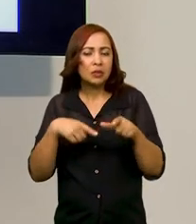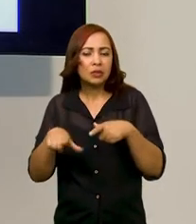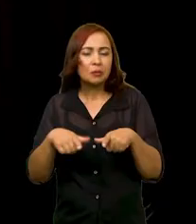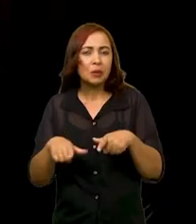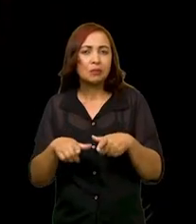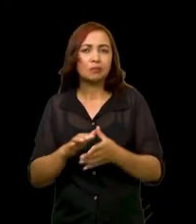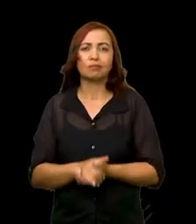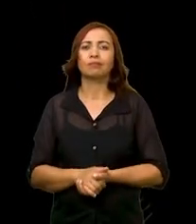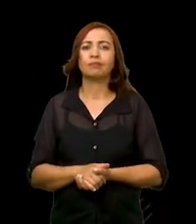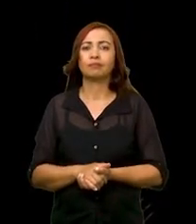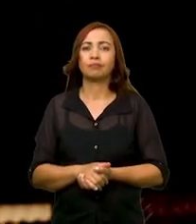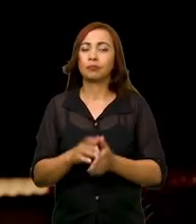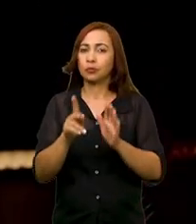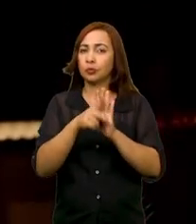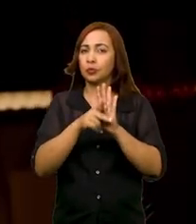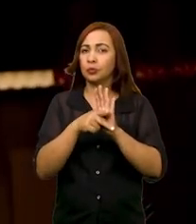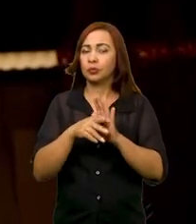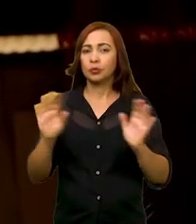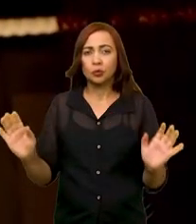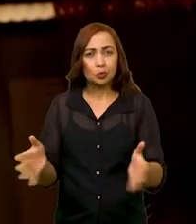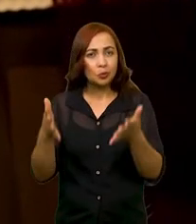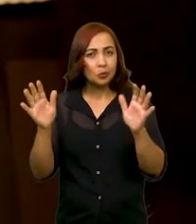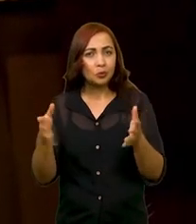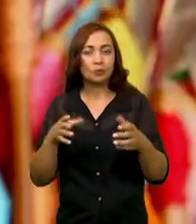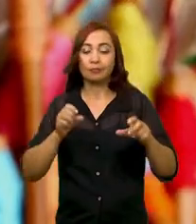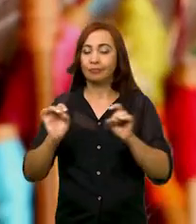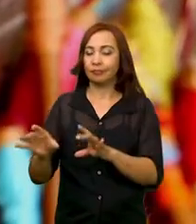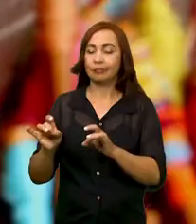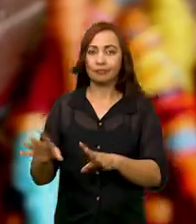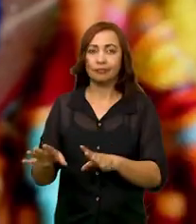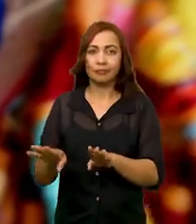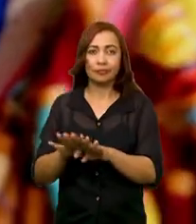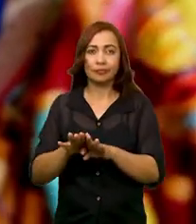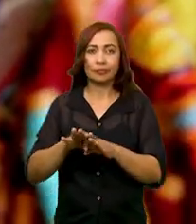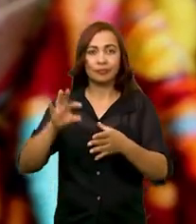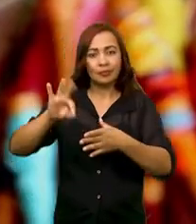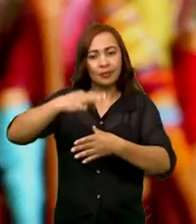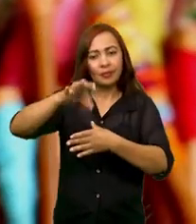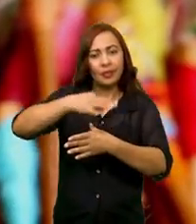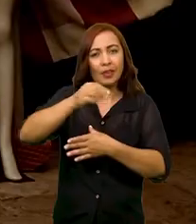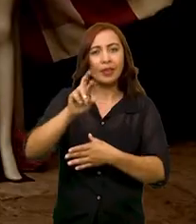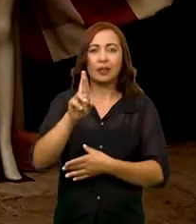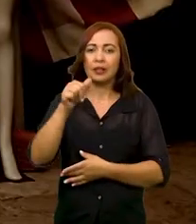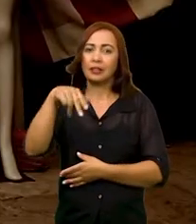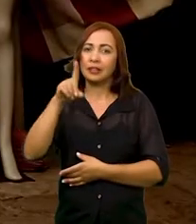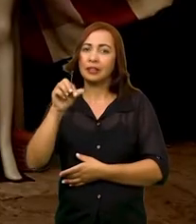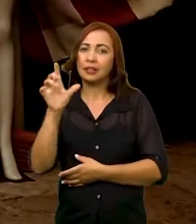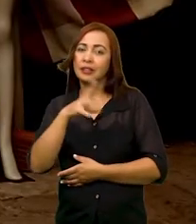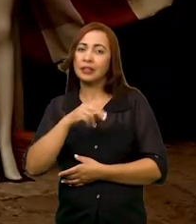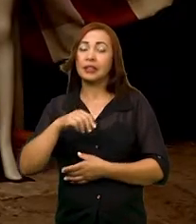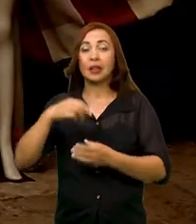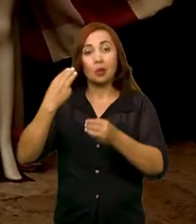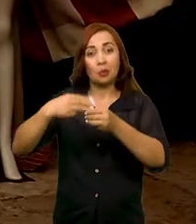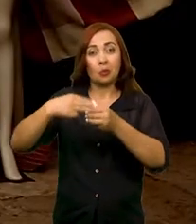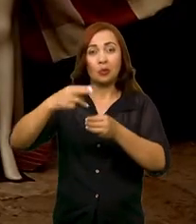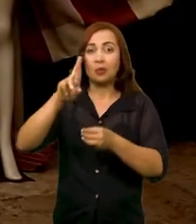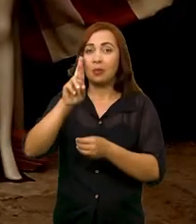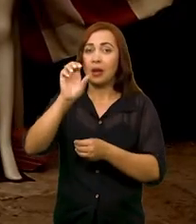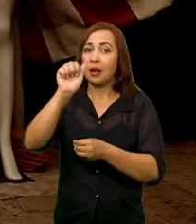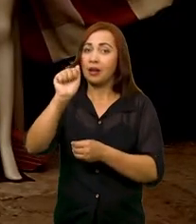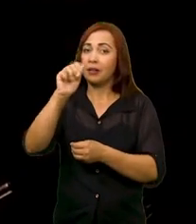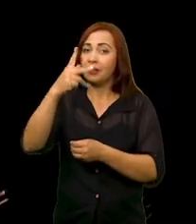ferramenta. E projetos como o de promoção de vendas das rendeiras do município de Raposa, na área